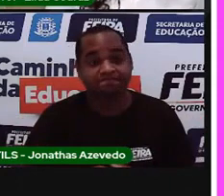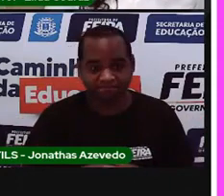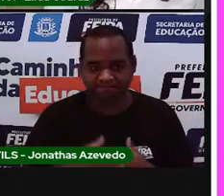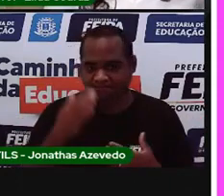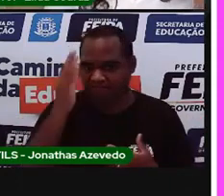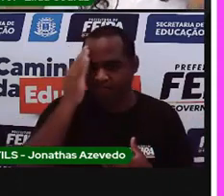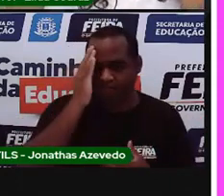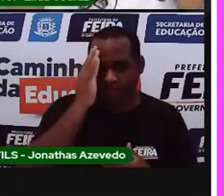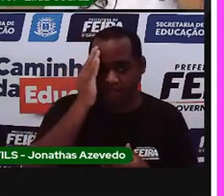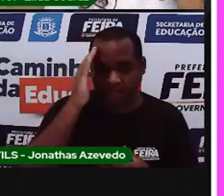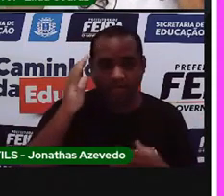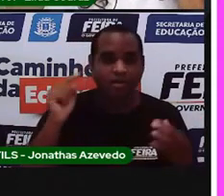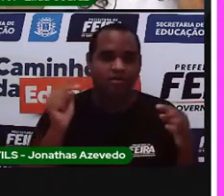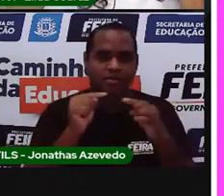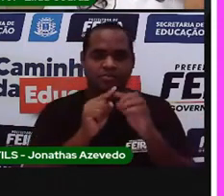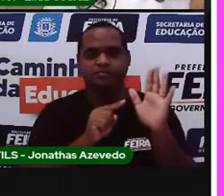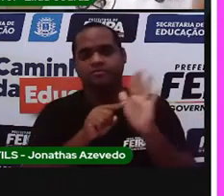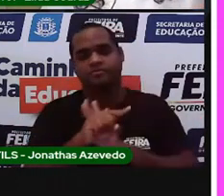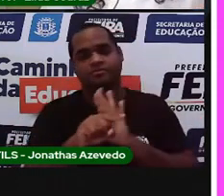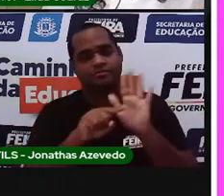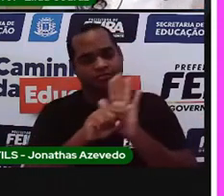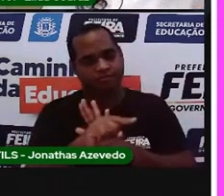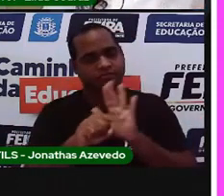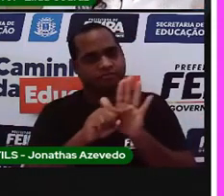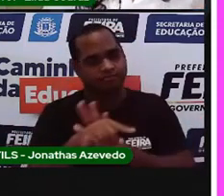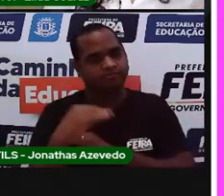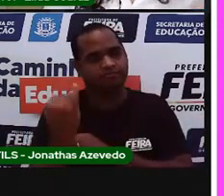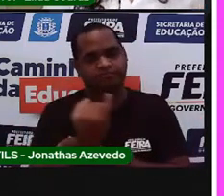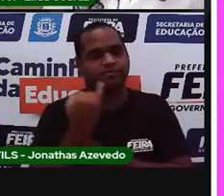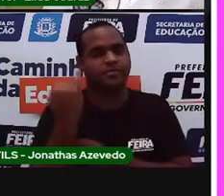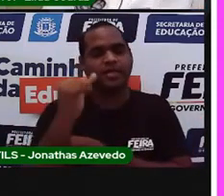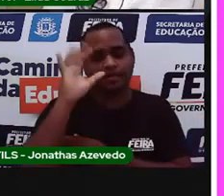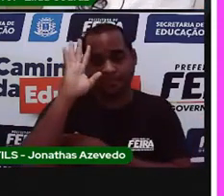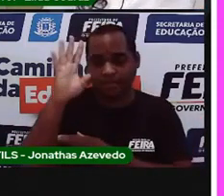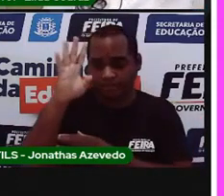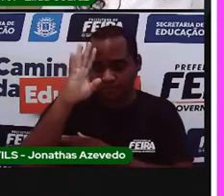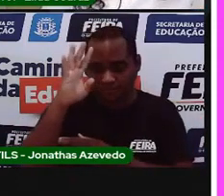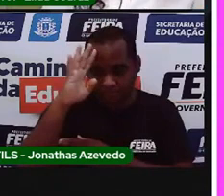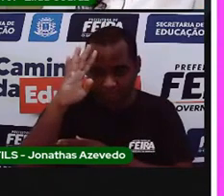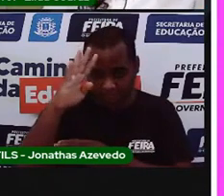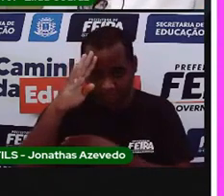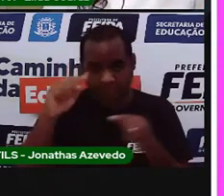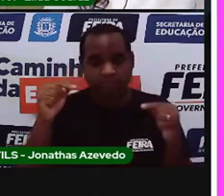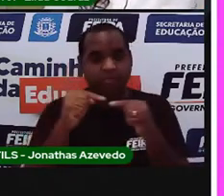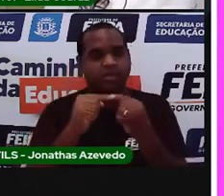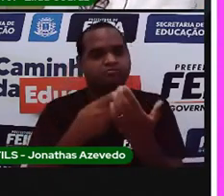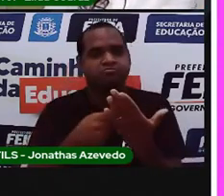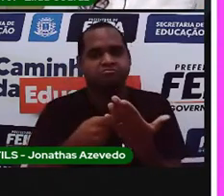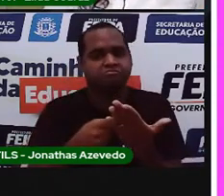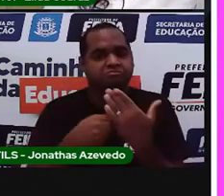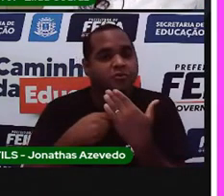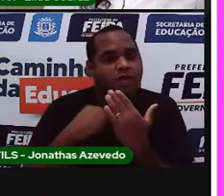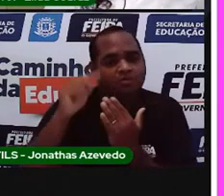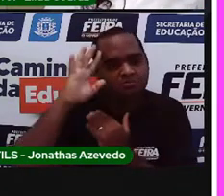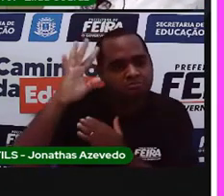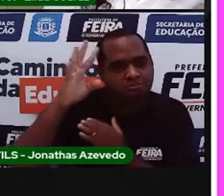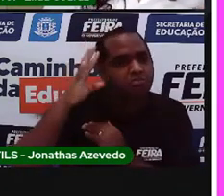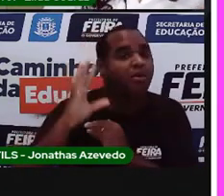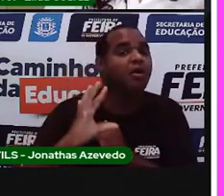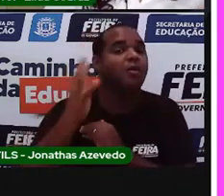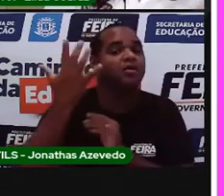Entendeu? São essas perguntas que nos fazem pensar por que as coisas acontecem.